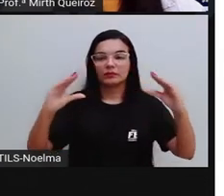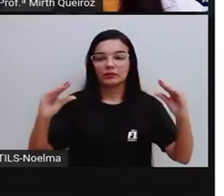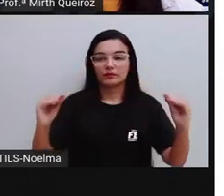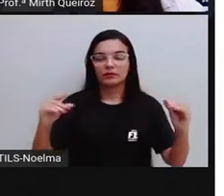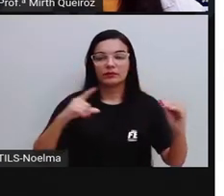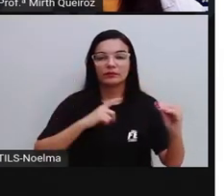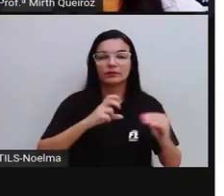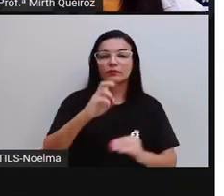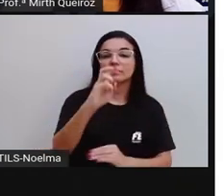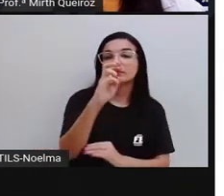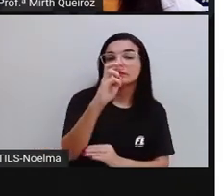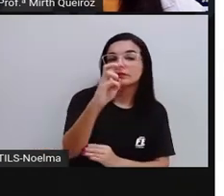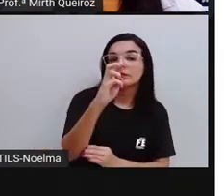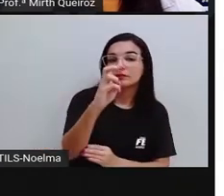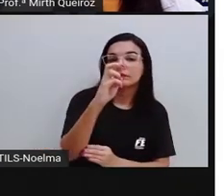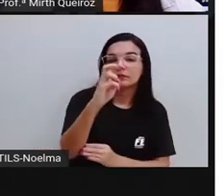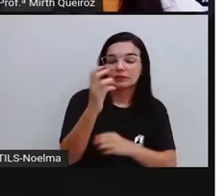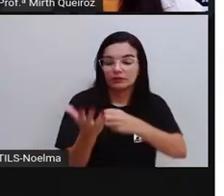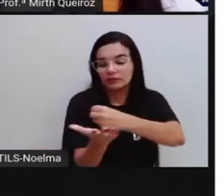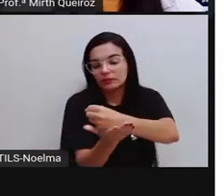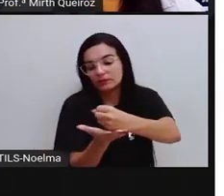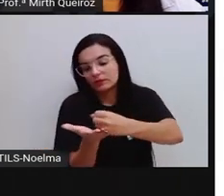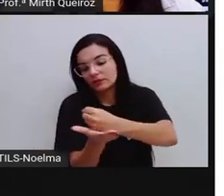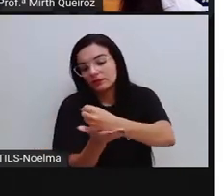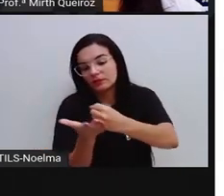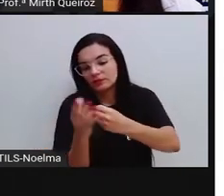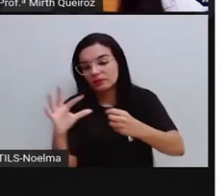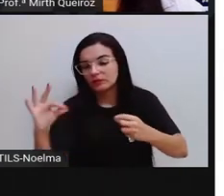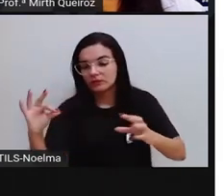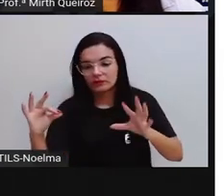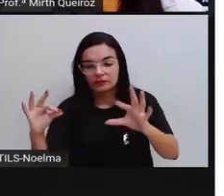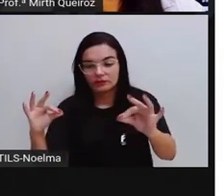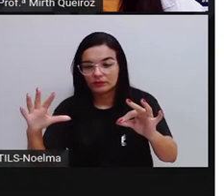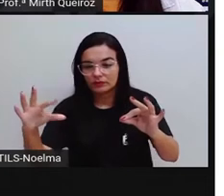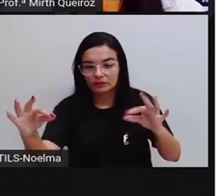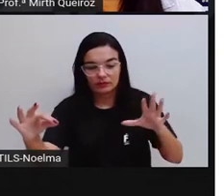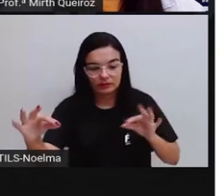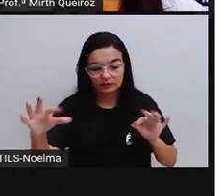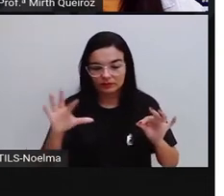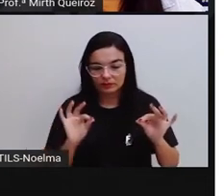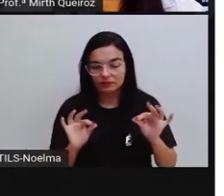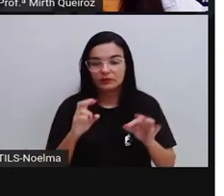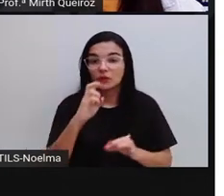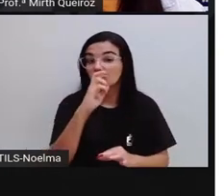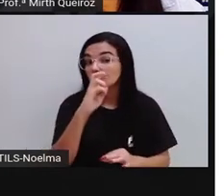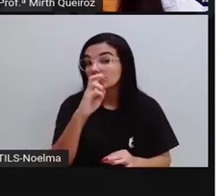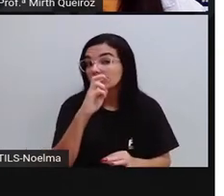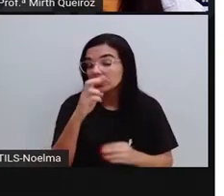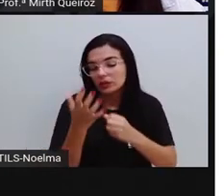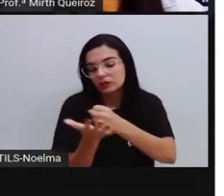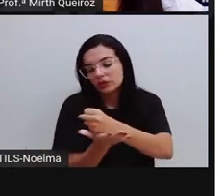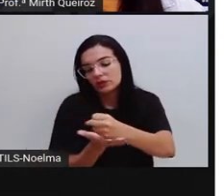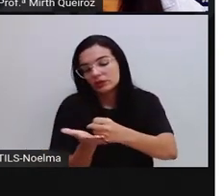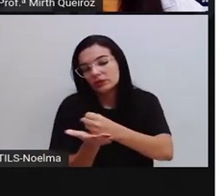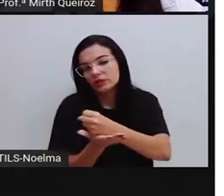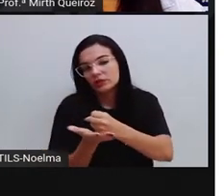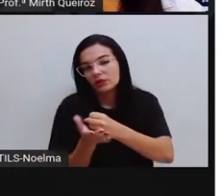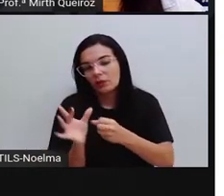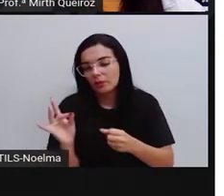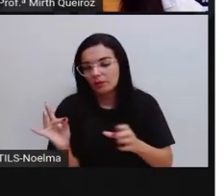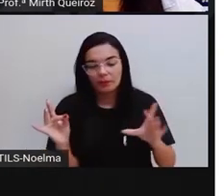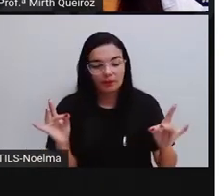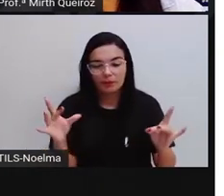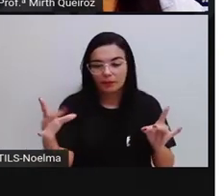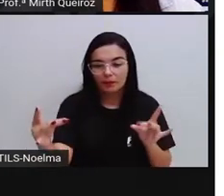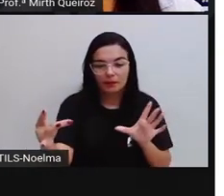Mas a base é diferente, neste caso a base pentagonal é uma base onde vai possuir cinco